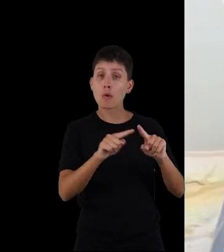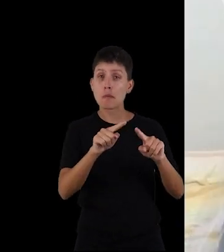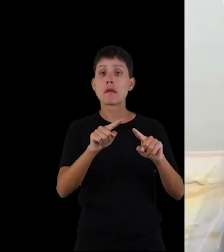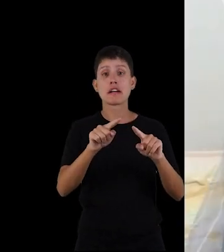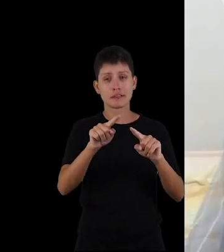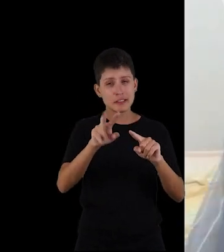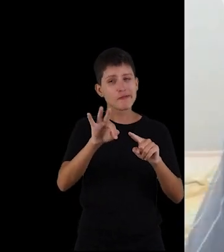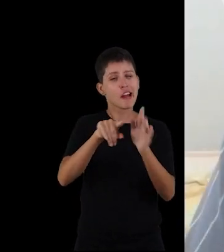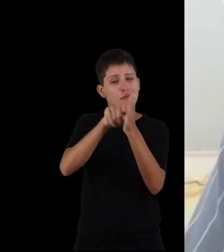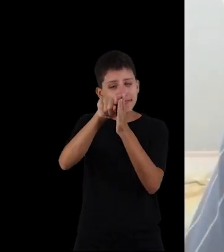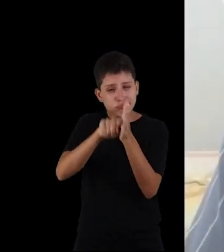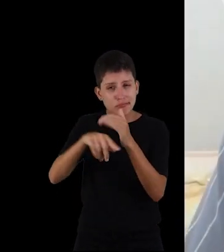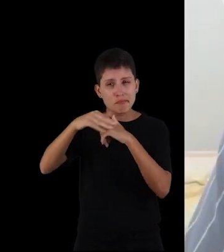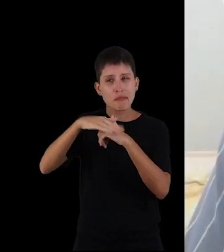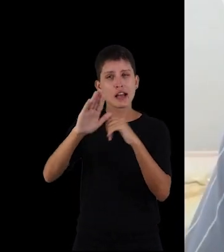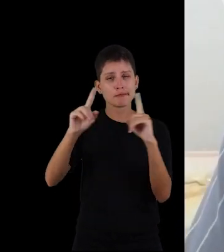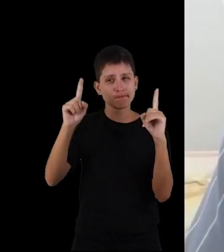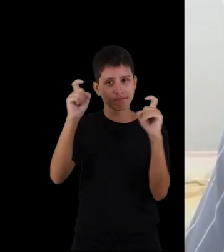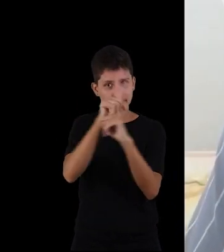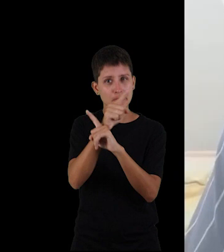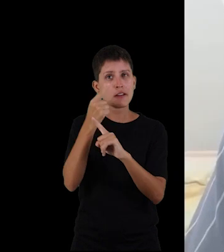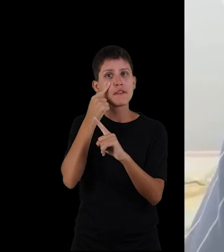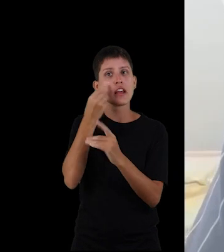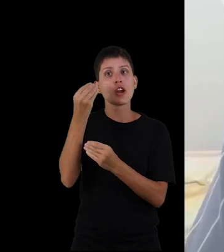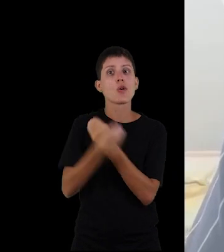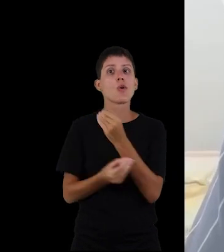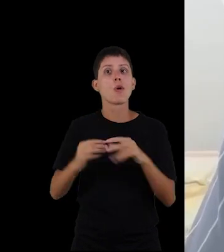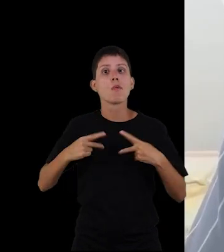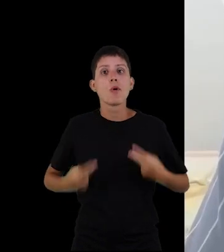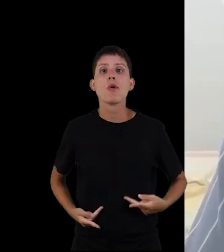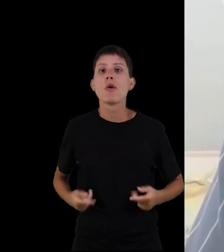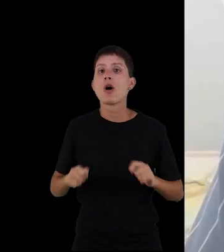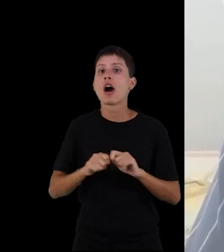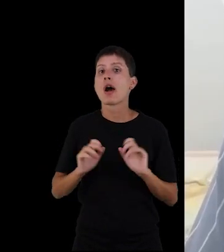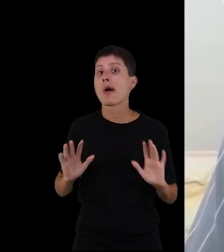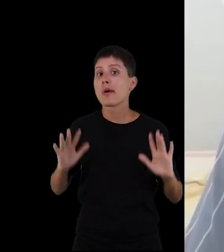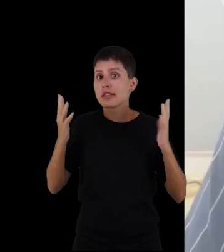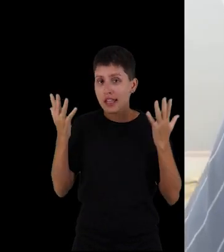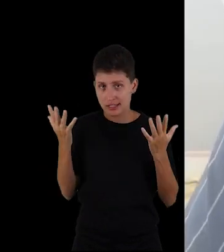Porém, fomos verificar se ele poderia causar esse dano a essas células humanas.